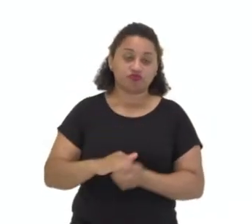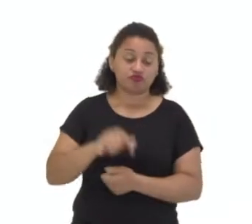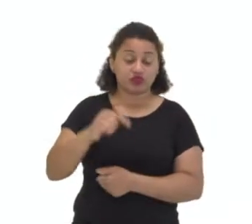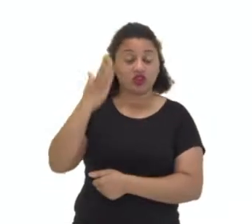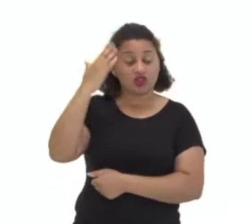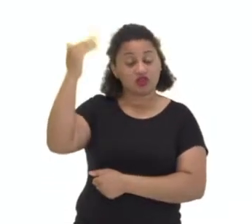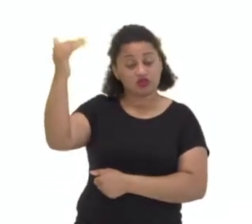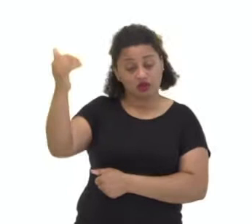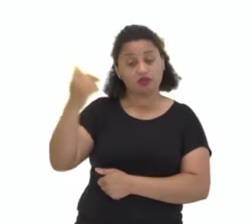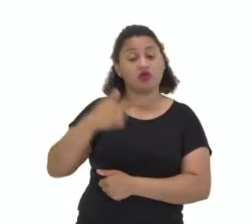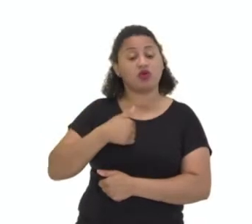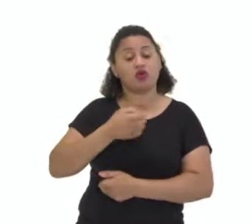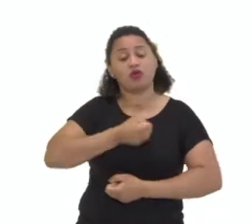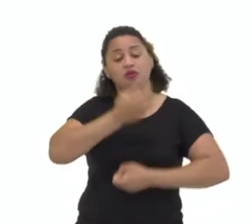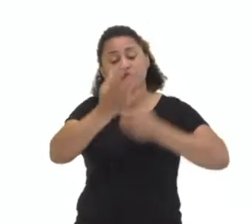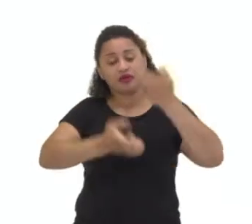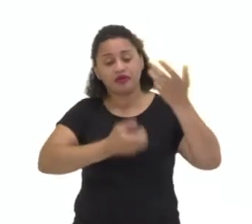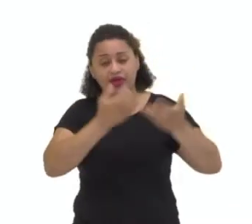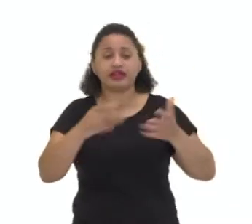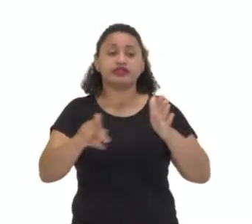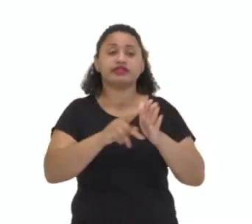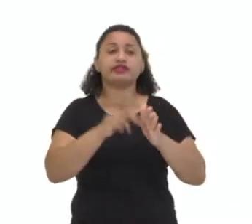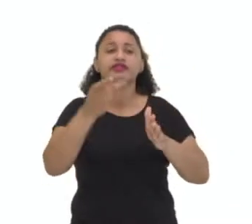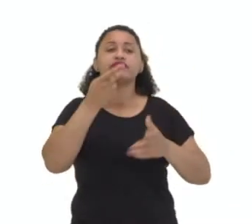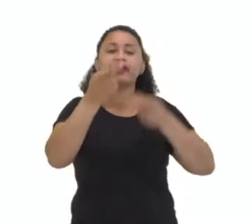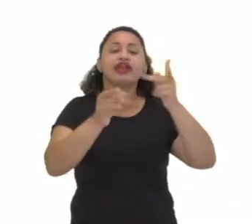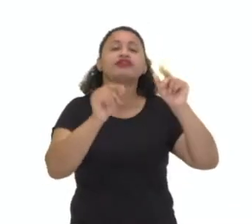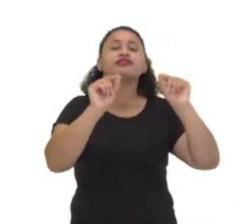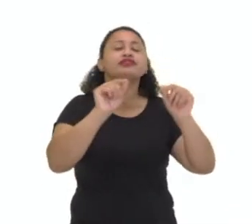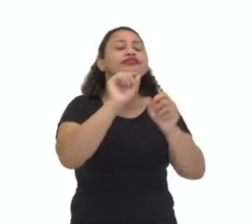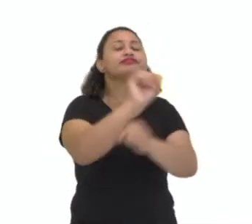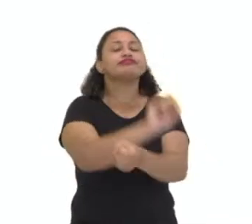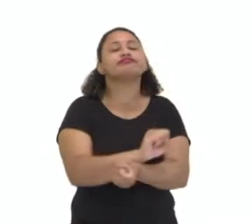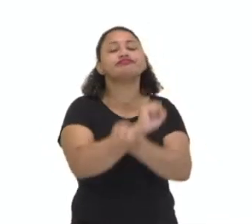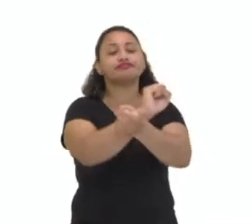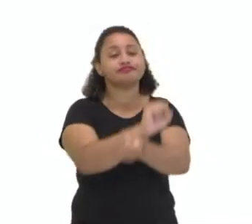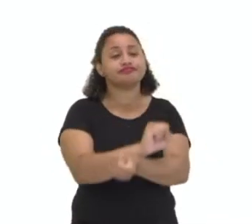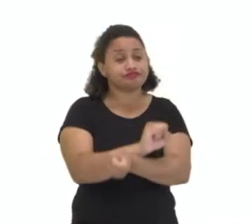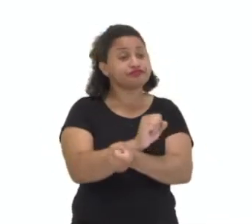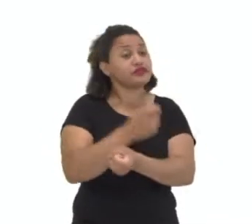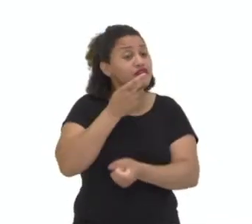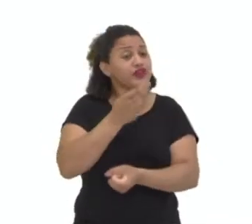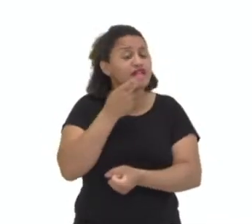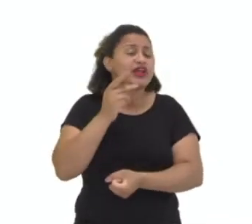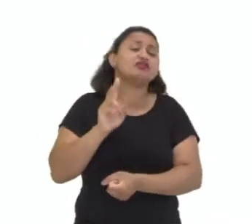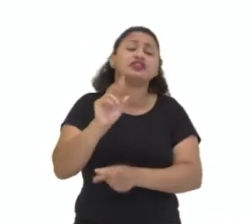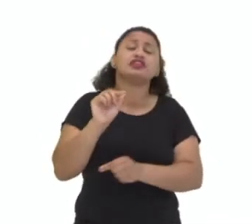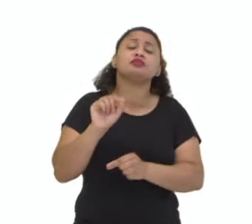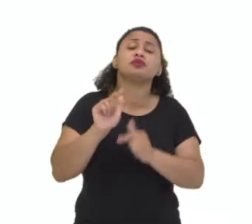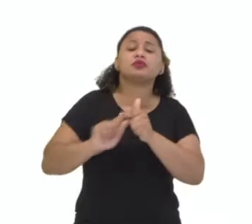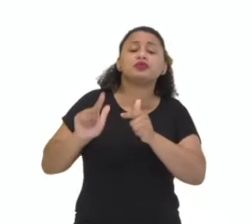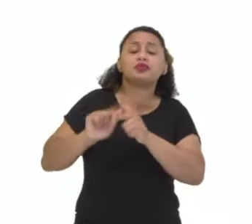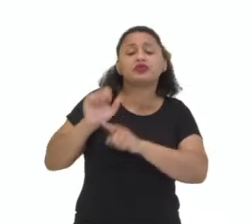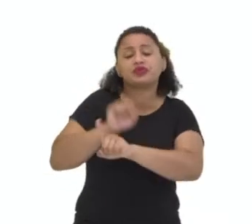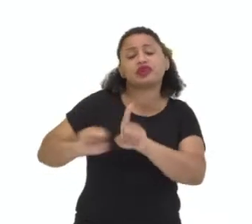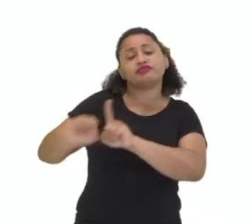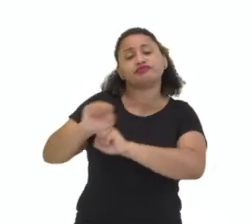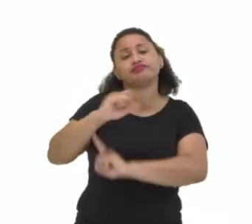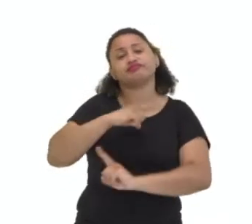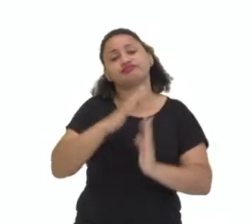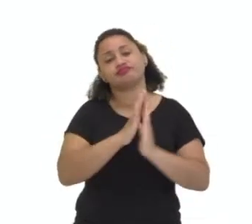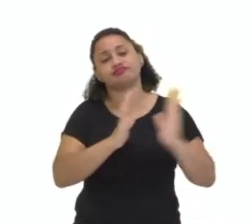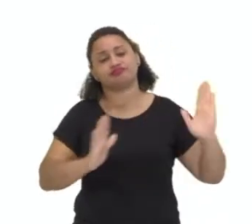dos escravos e expressou em suas poesias a indignação aos graves problemas sociais de seu tempo. É